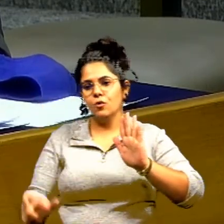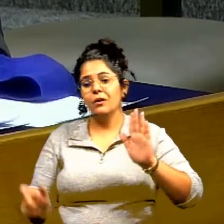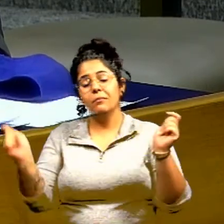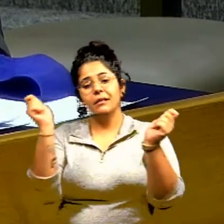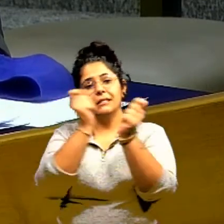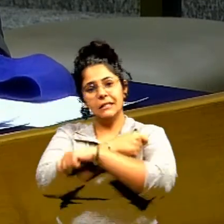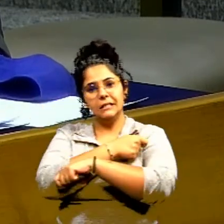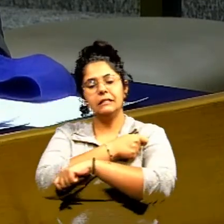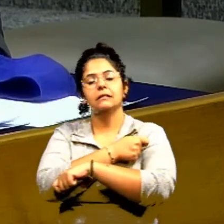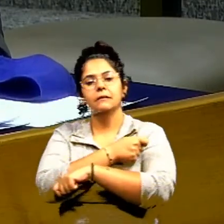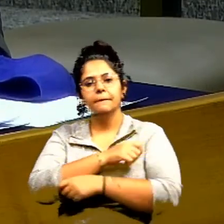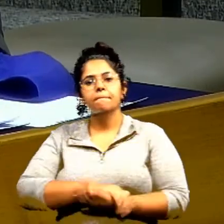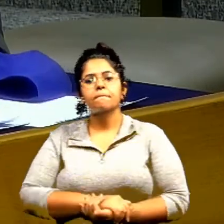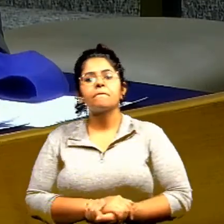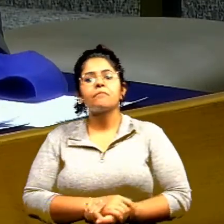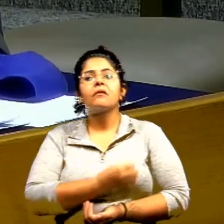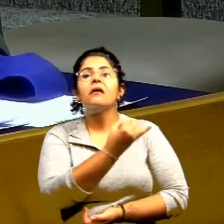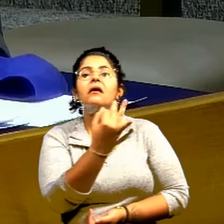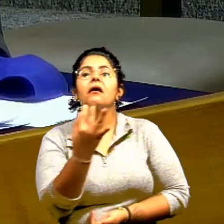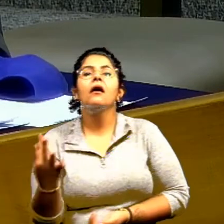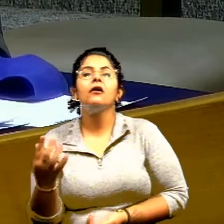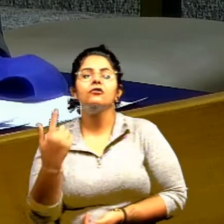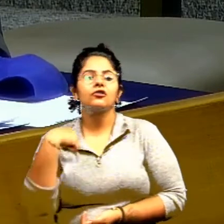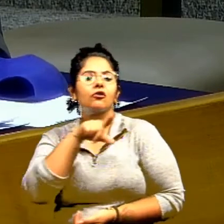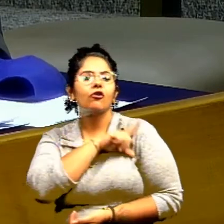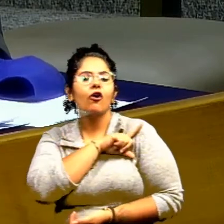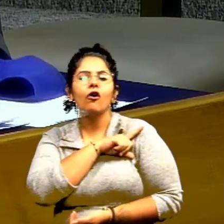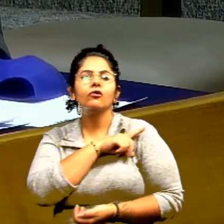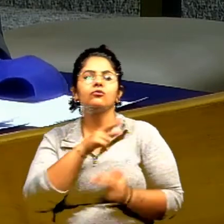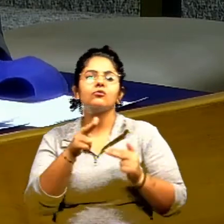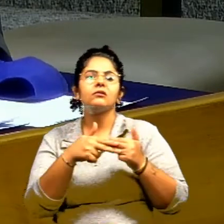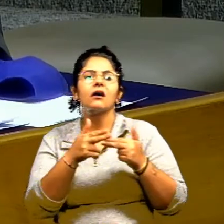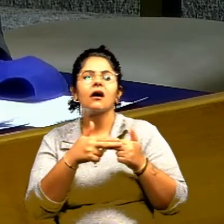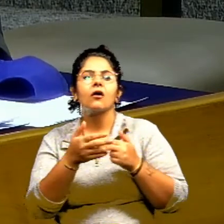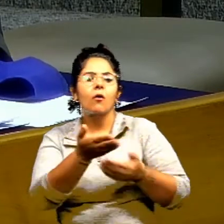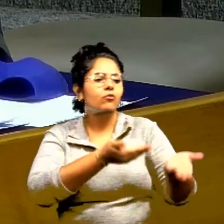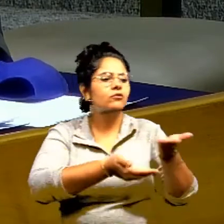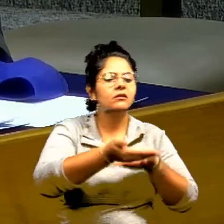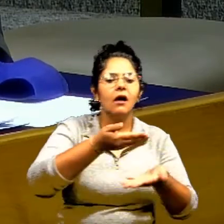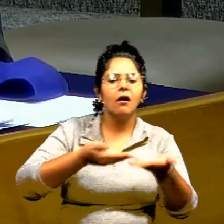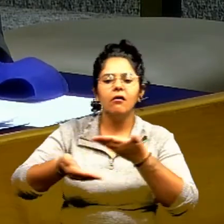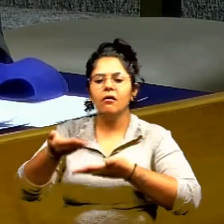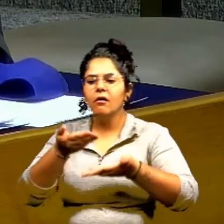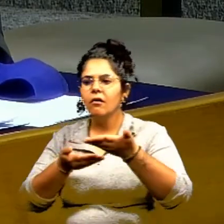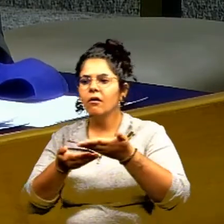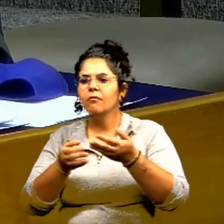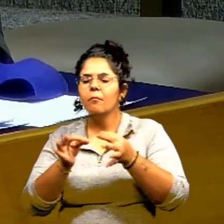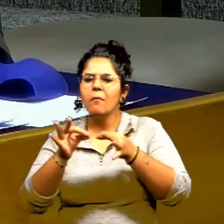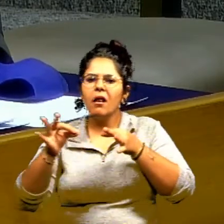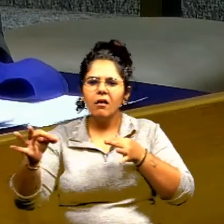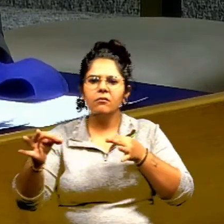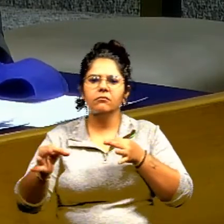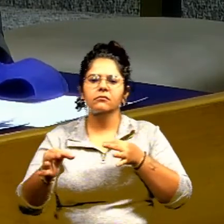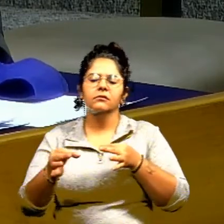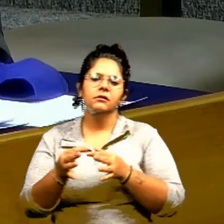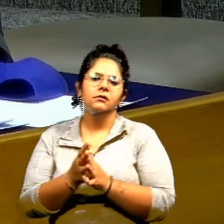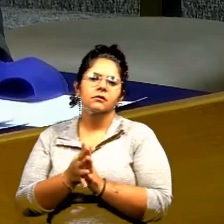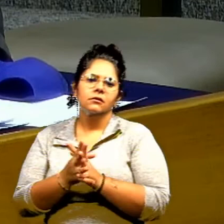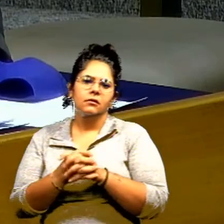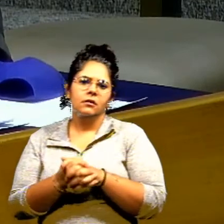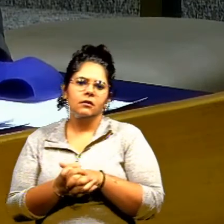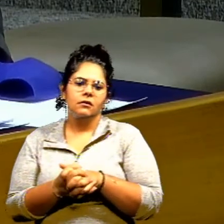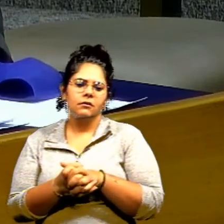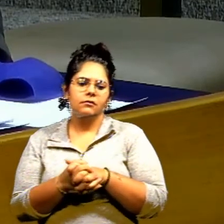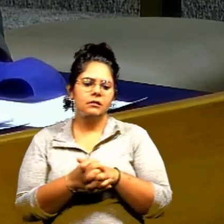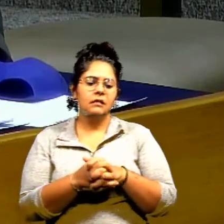pergunto a cada um aqui quem de nós não usaria não buscaria por recursos extras e bem distante se